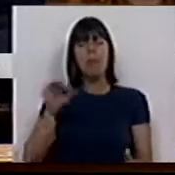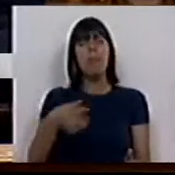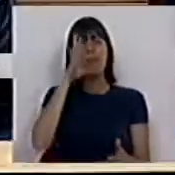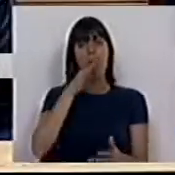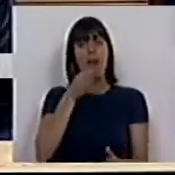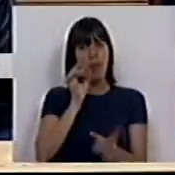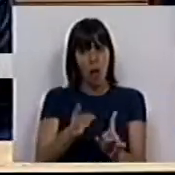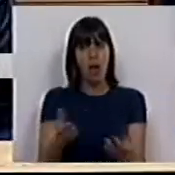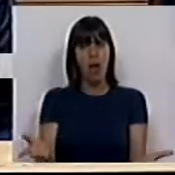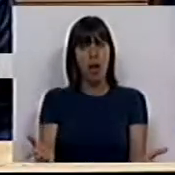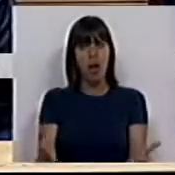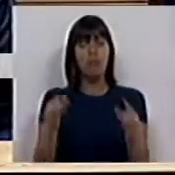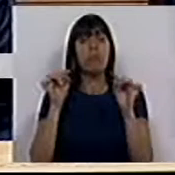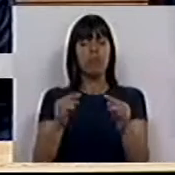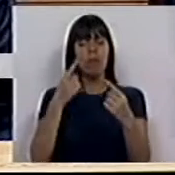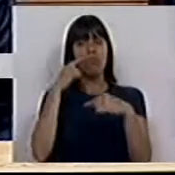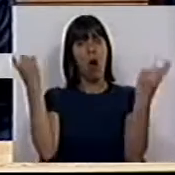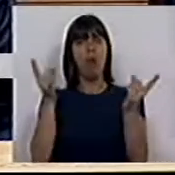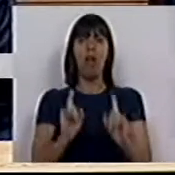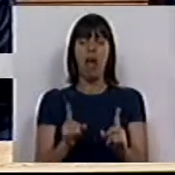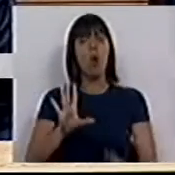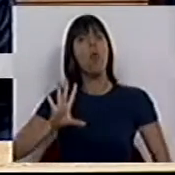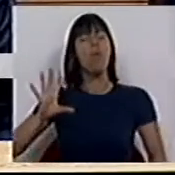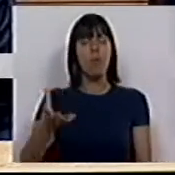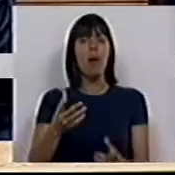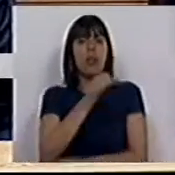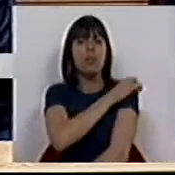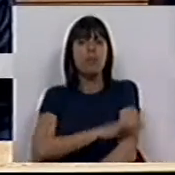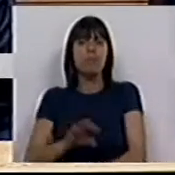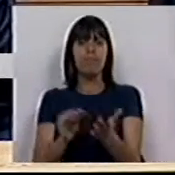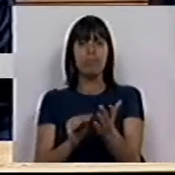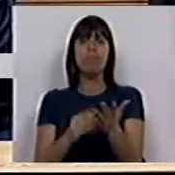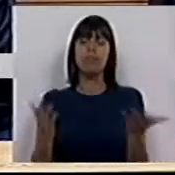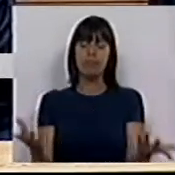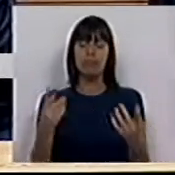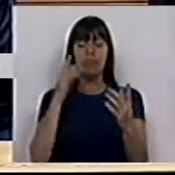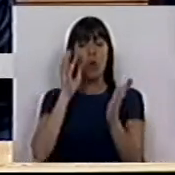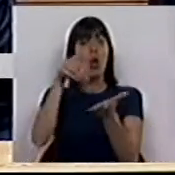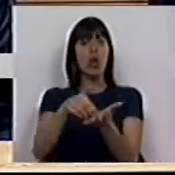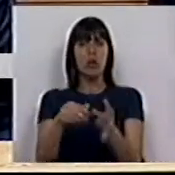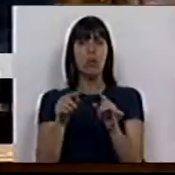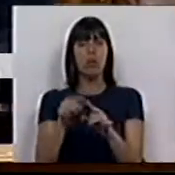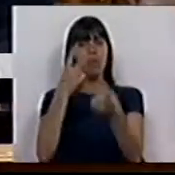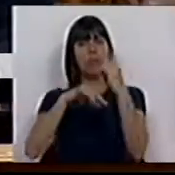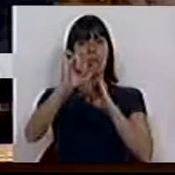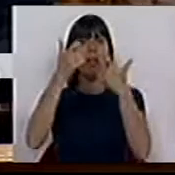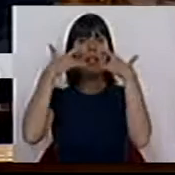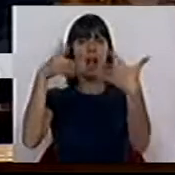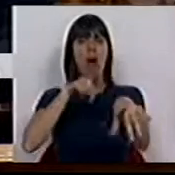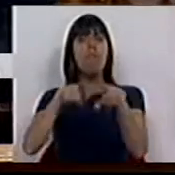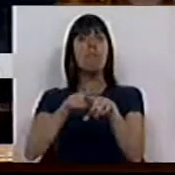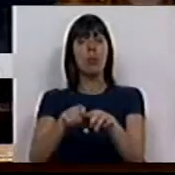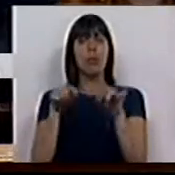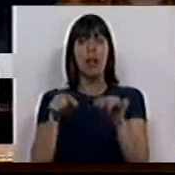Primeiro-Ministro falou? Este é o retrato do país do empobrecimento. É o resultado das suas políticas.